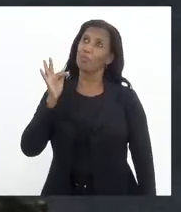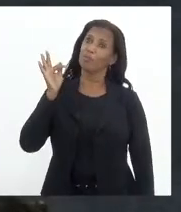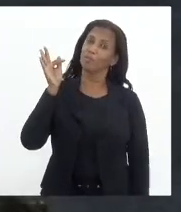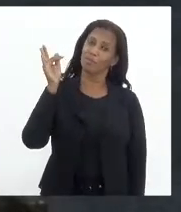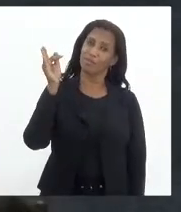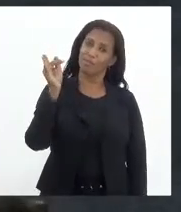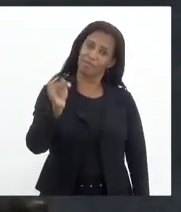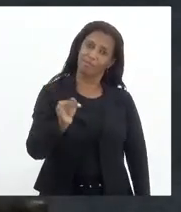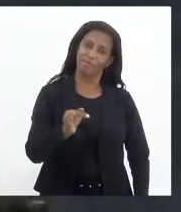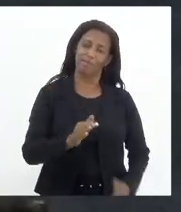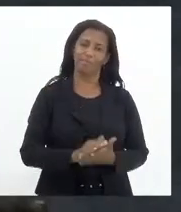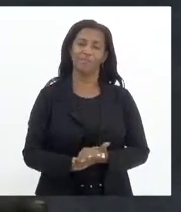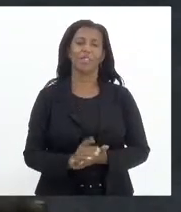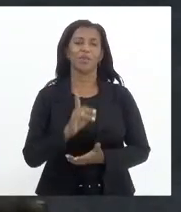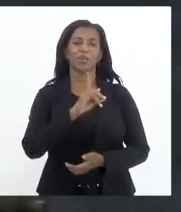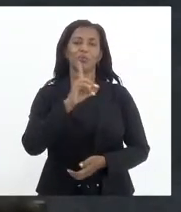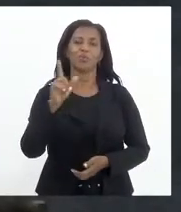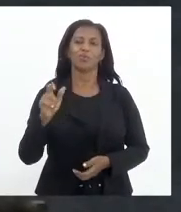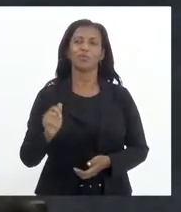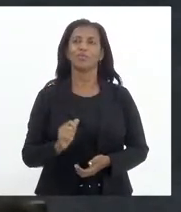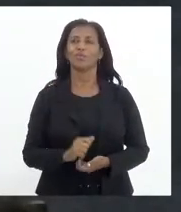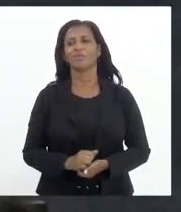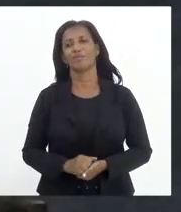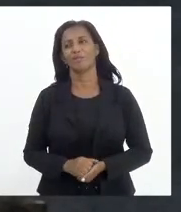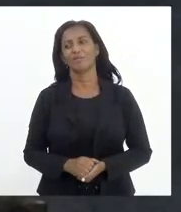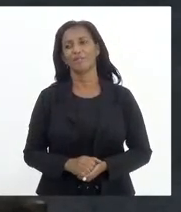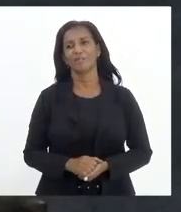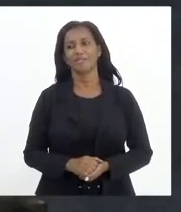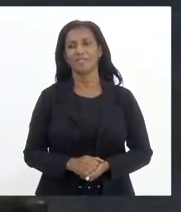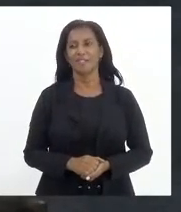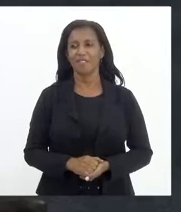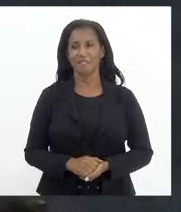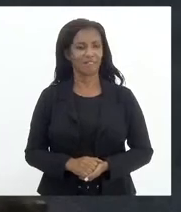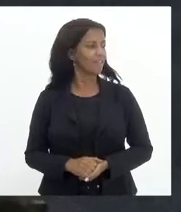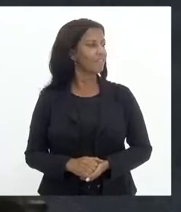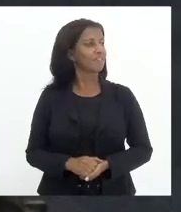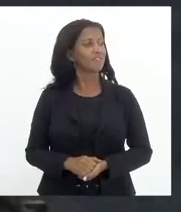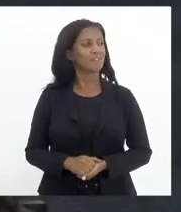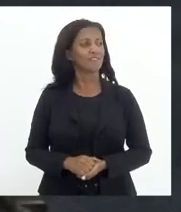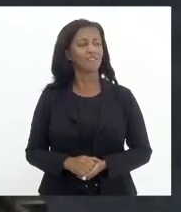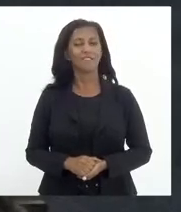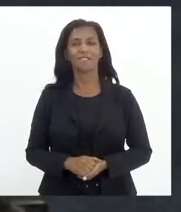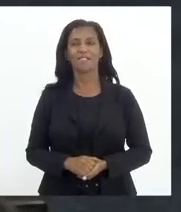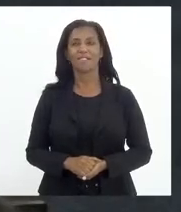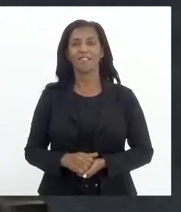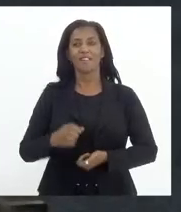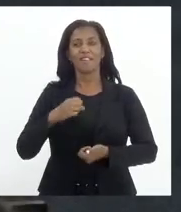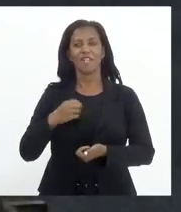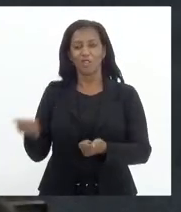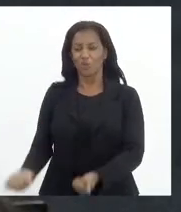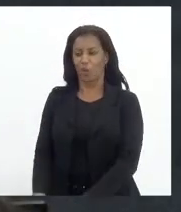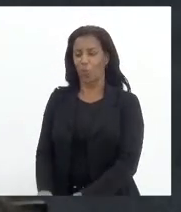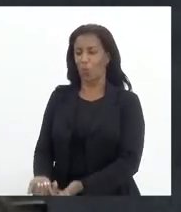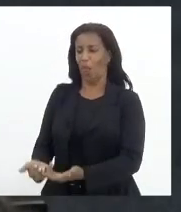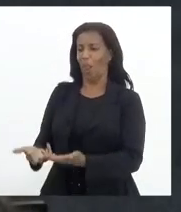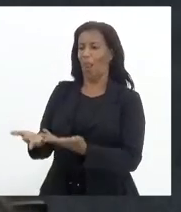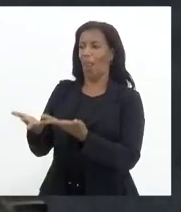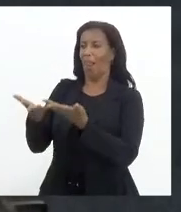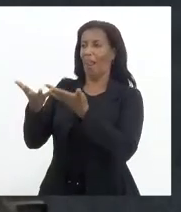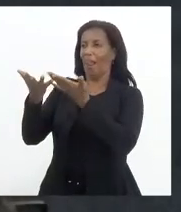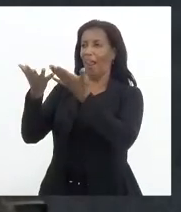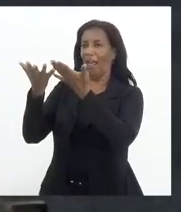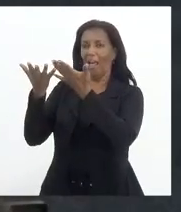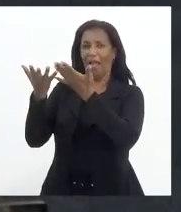o dia que jorrar diamantes na Avenida Rio